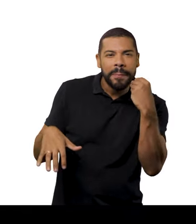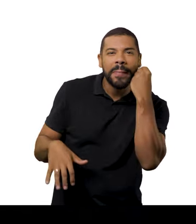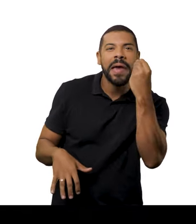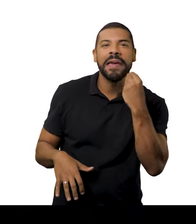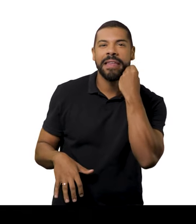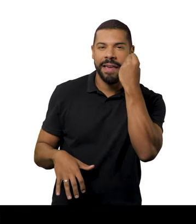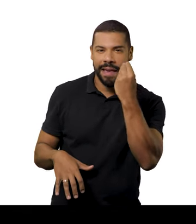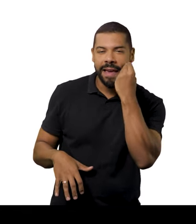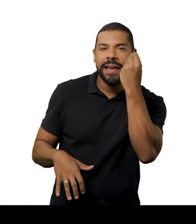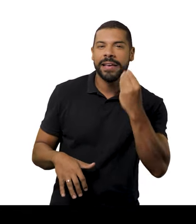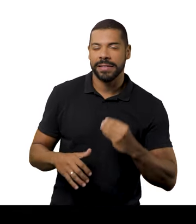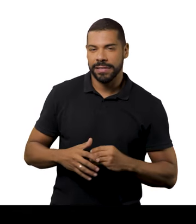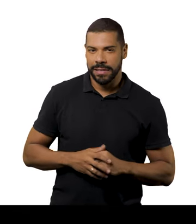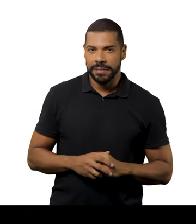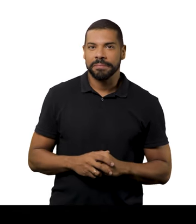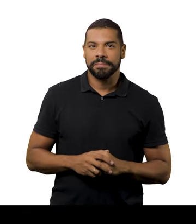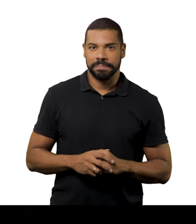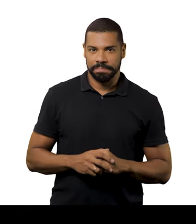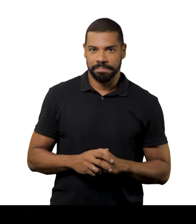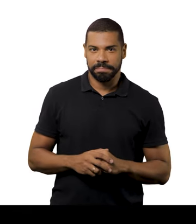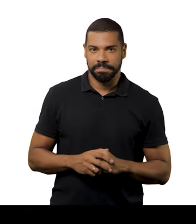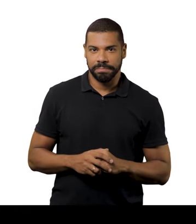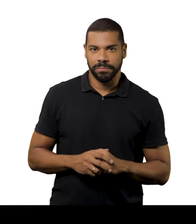territórios de criação, mais do que